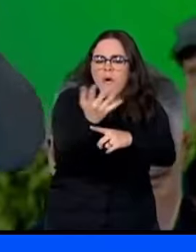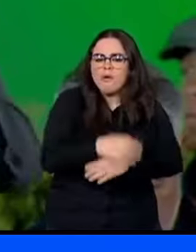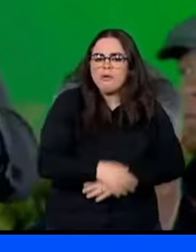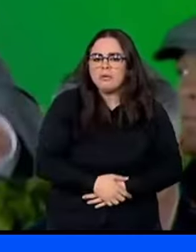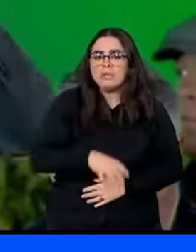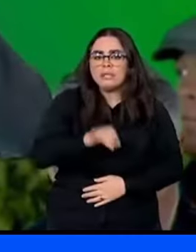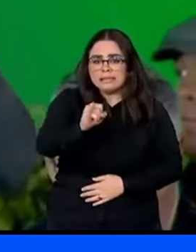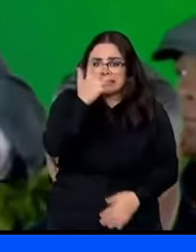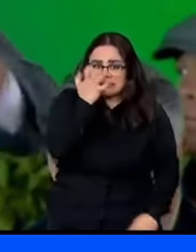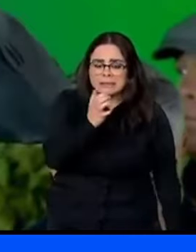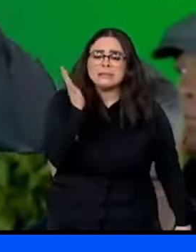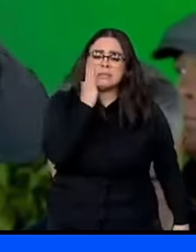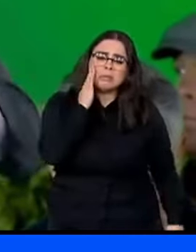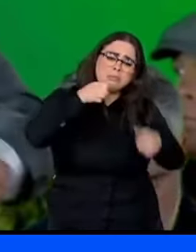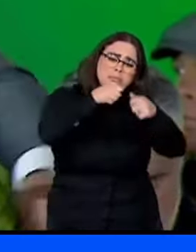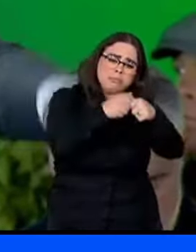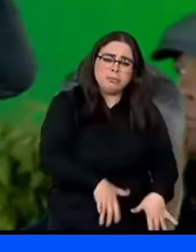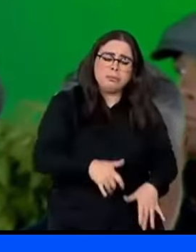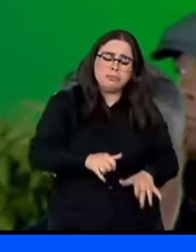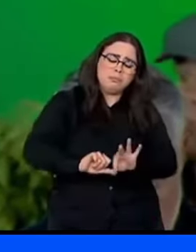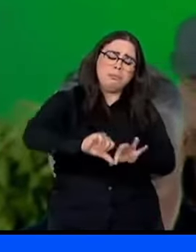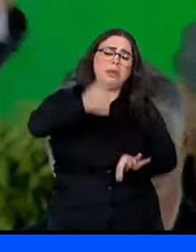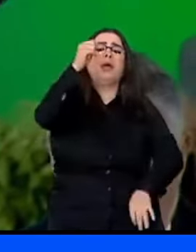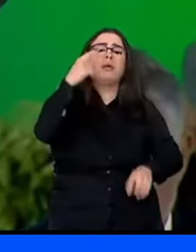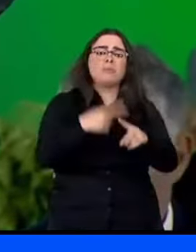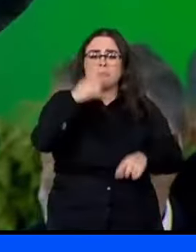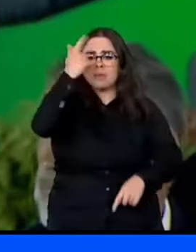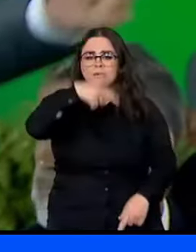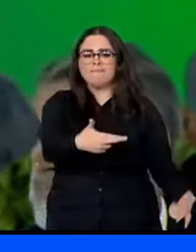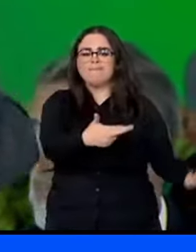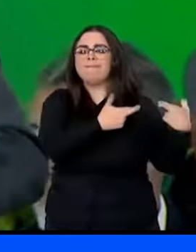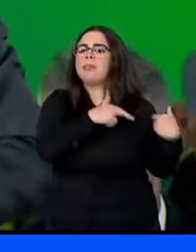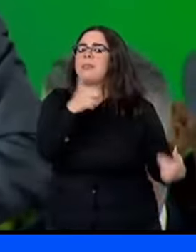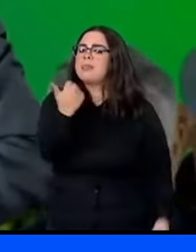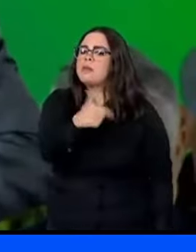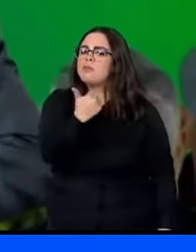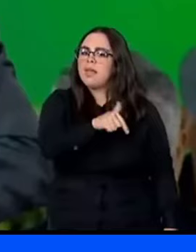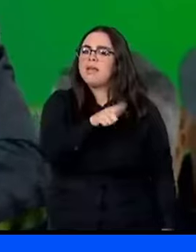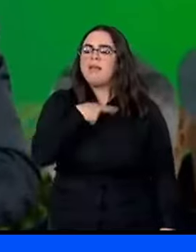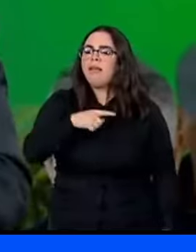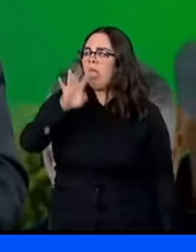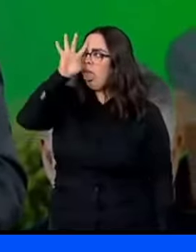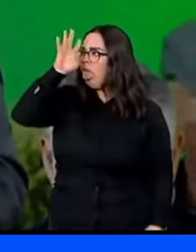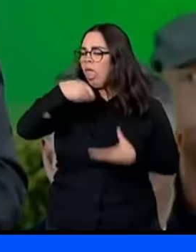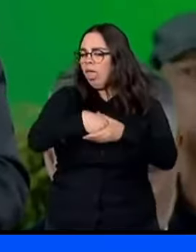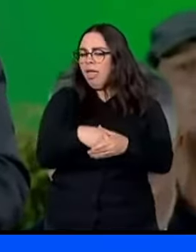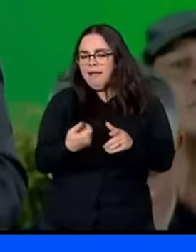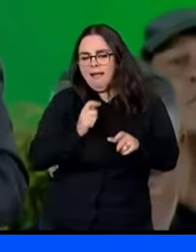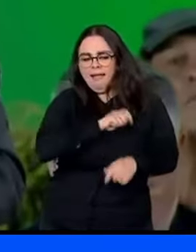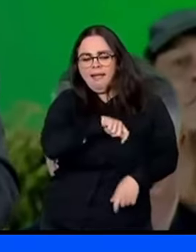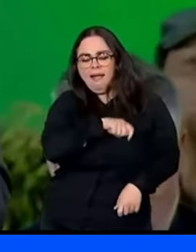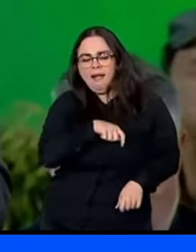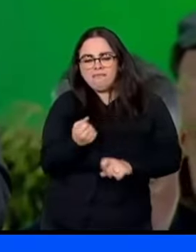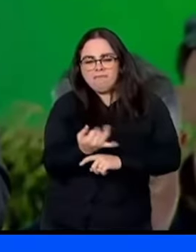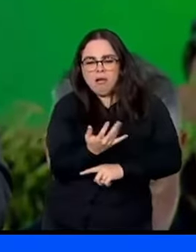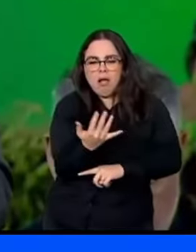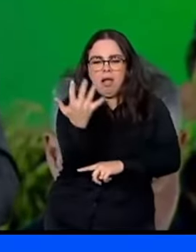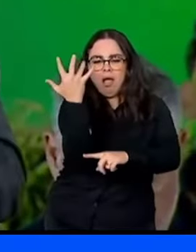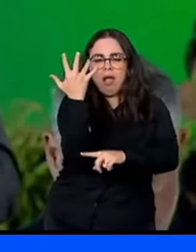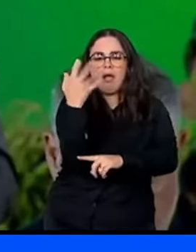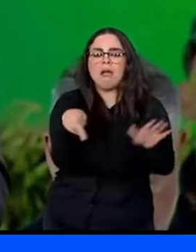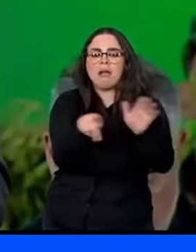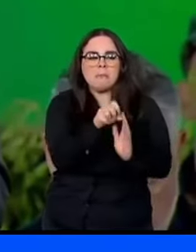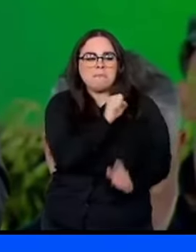sério Sabe que está sendo prejudicado Por alguém irresponsável Que resolve fazer fogueira Com a floresta